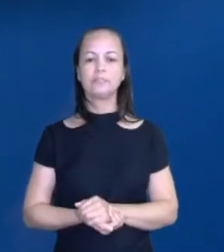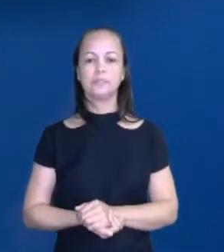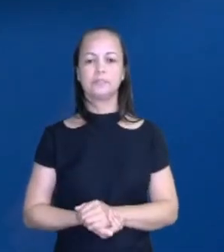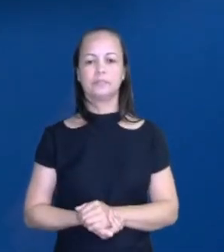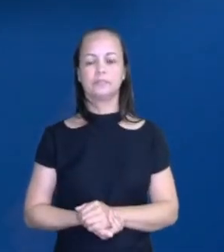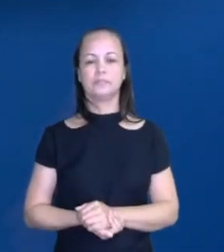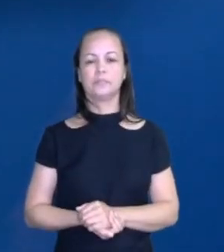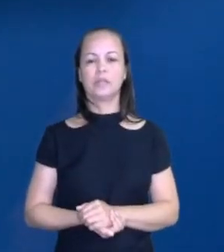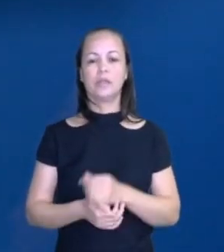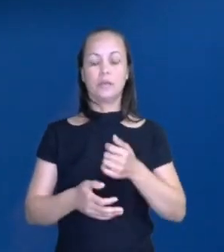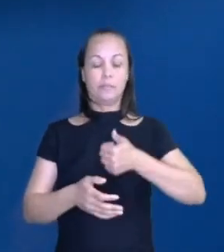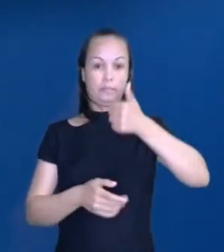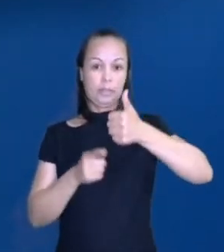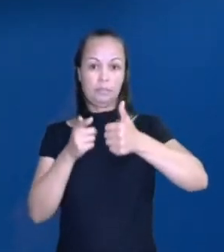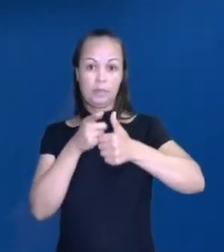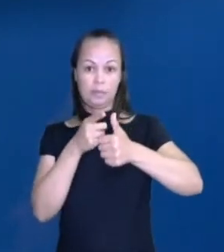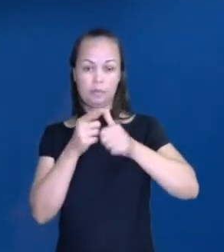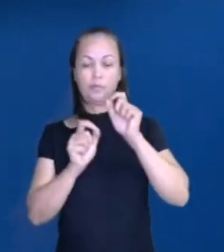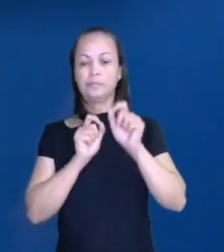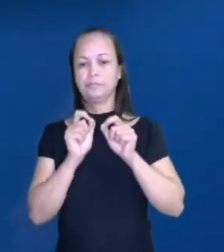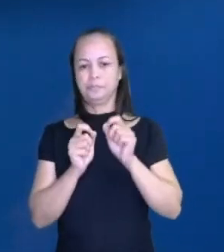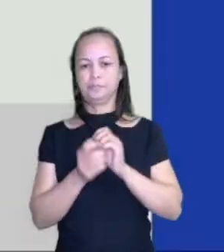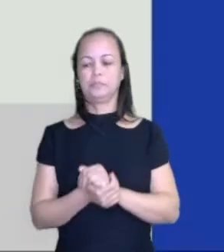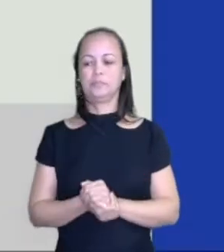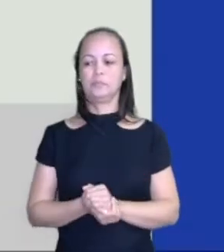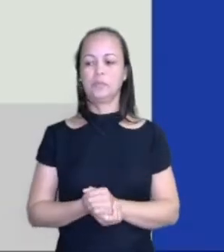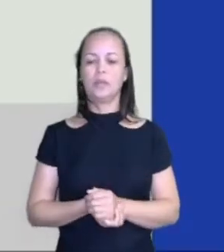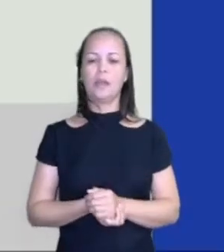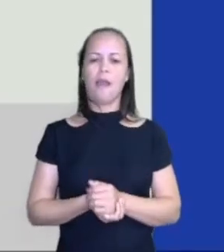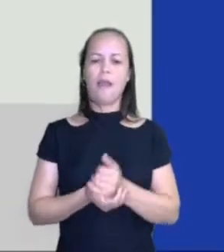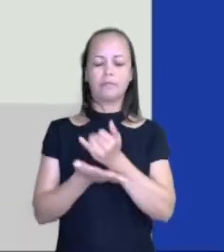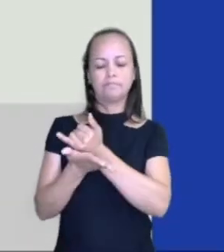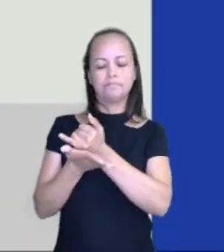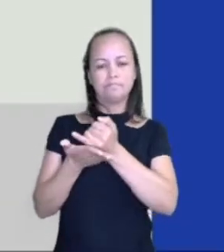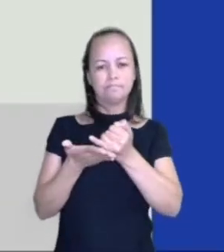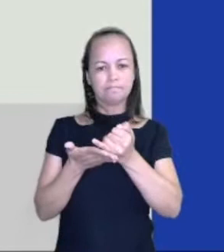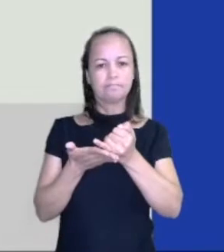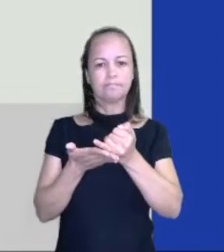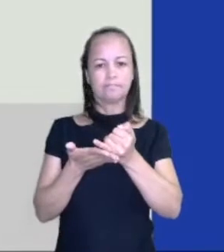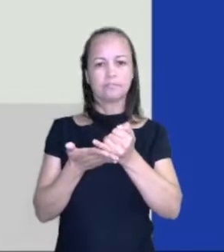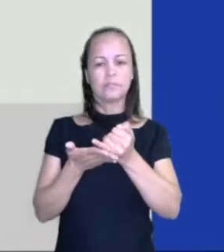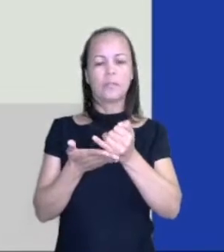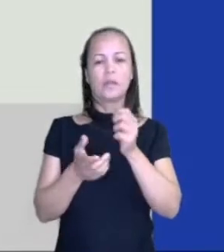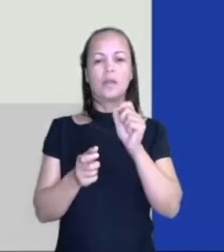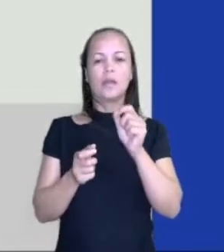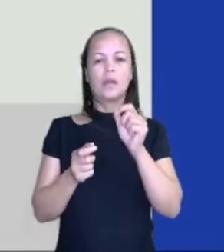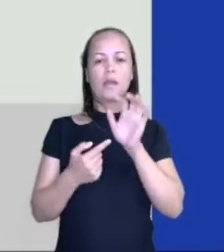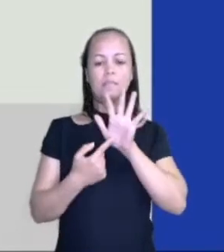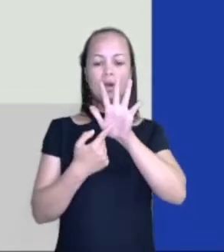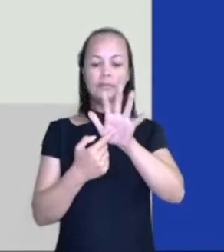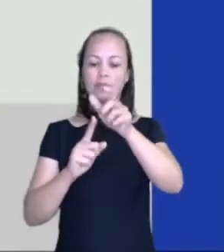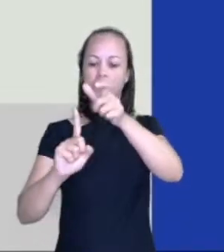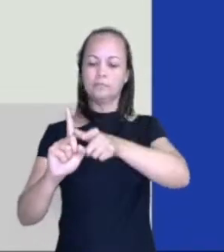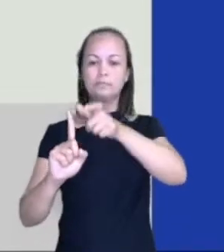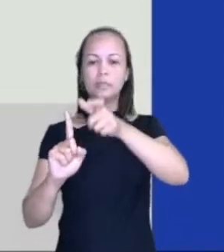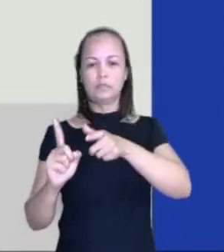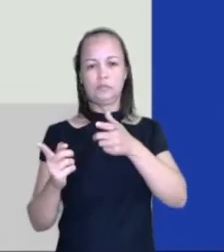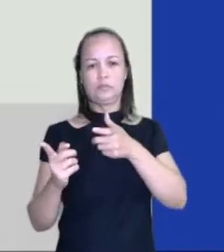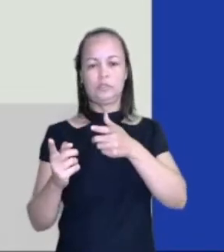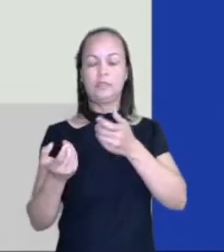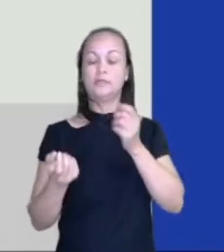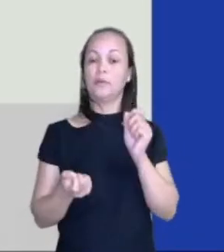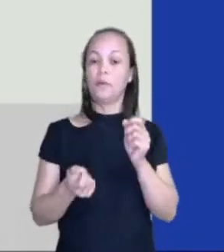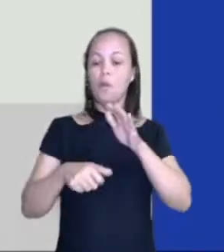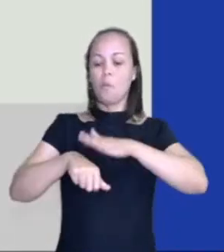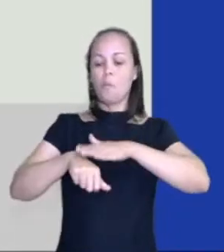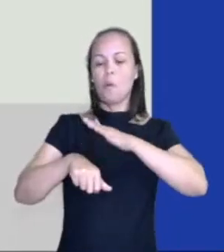começar pela primeira. Bom, a introdução. Ela apresenta os personagens. Então, é aquele momento